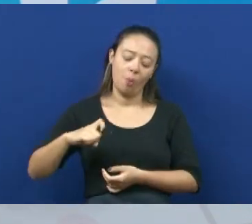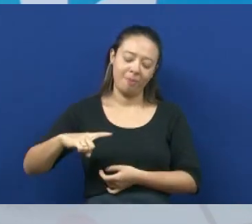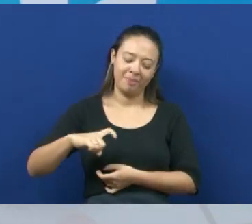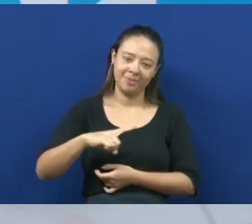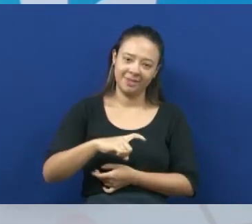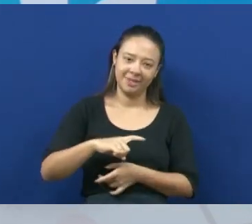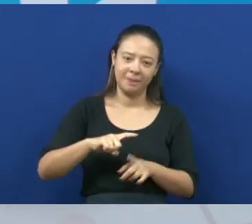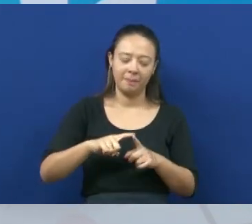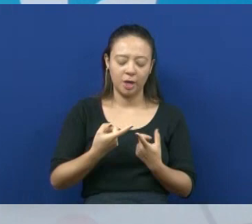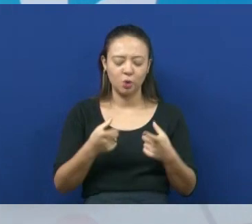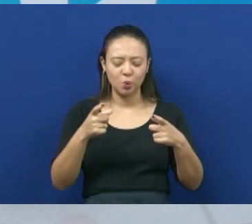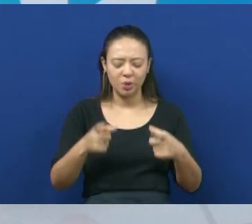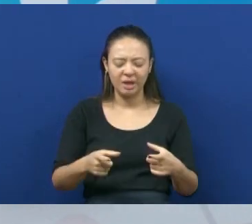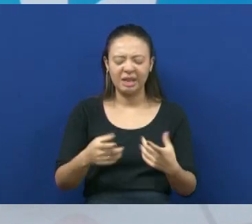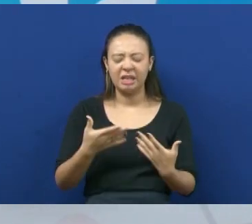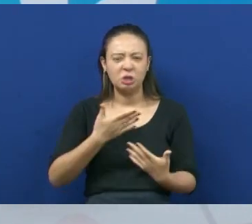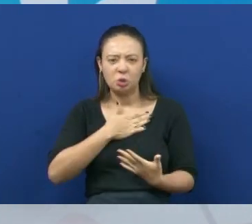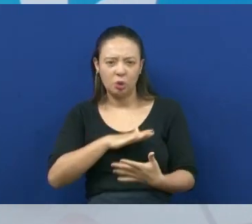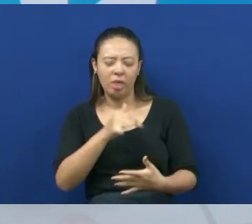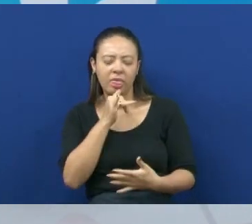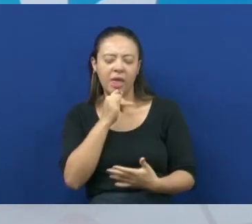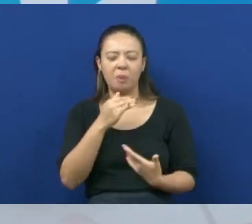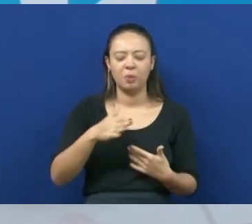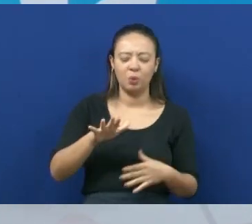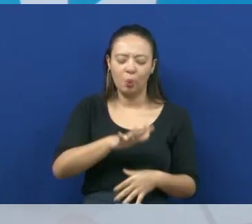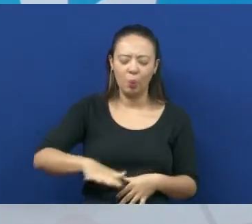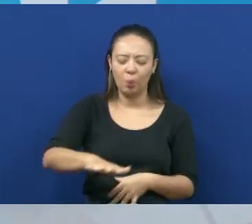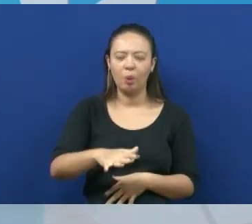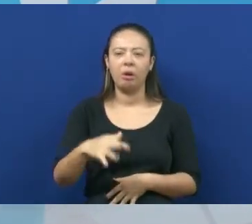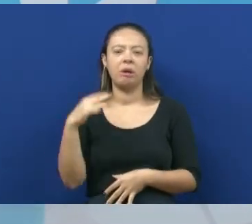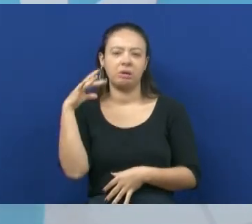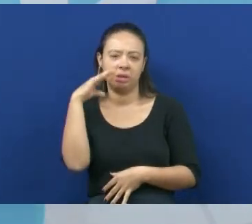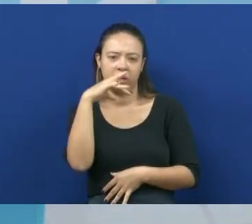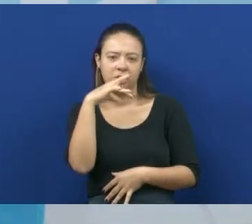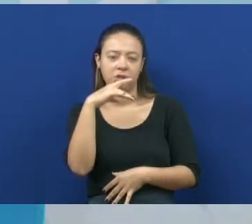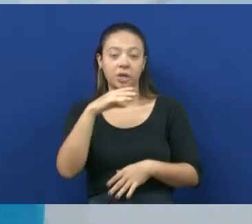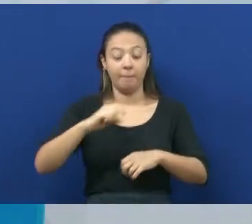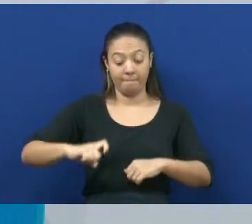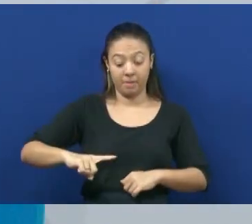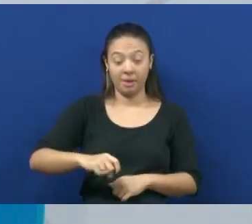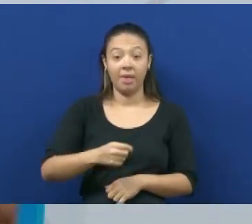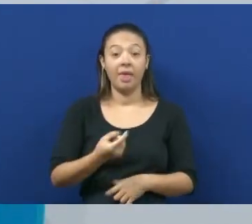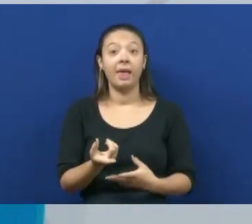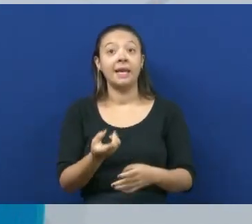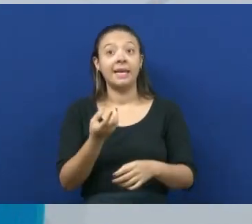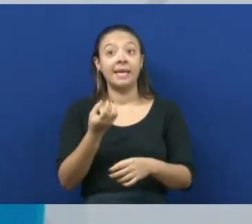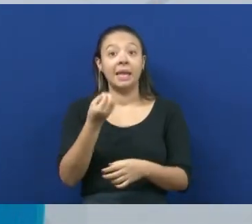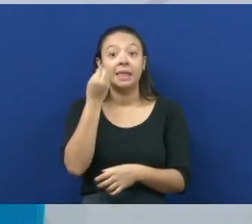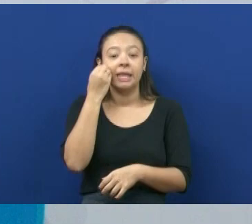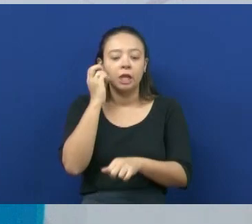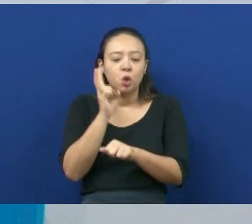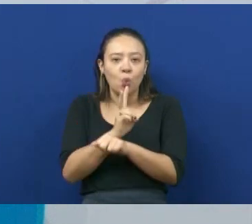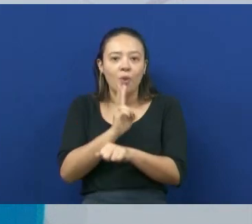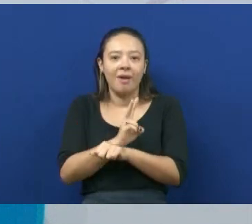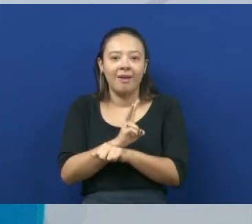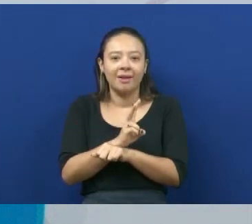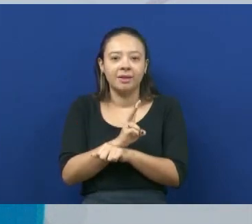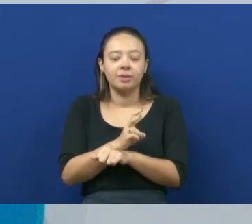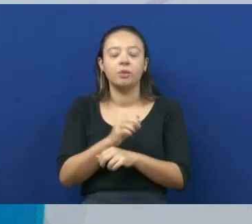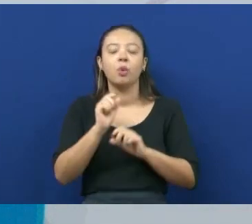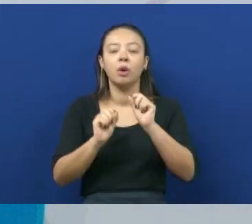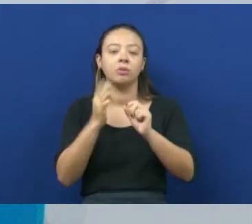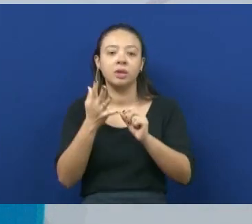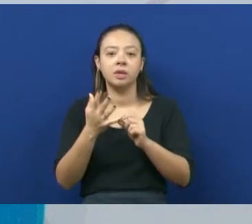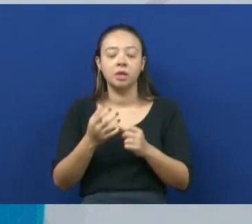Pode ser um ambiente muito quente. Ela vai tentar se proteger. Ela vai se desidratar e vai